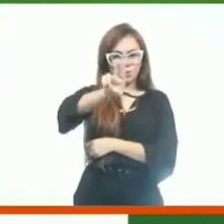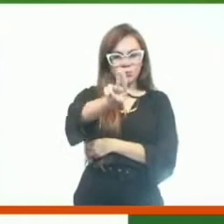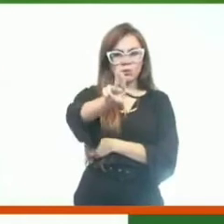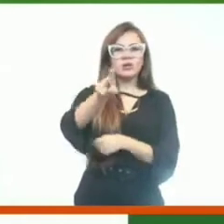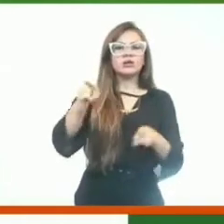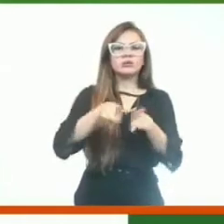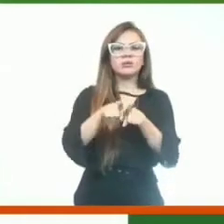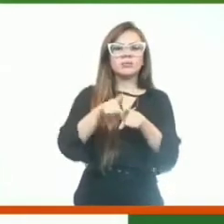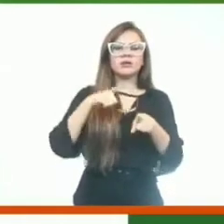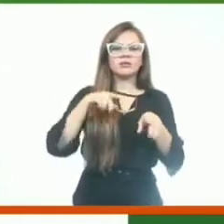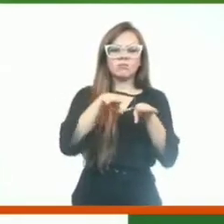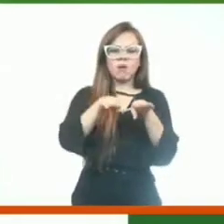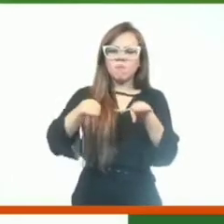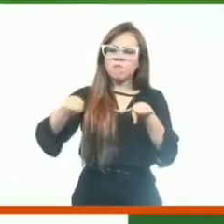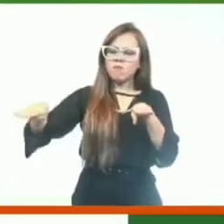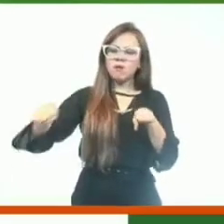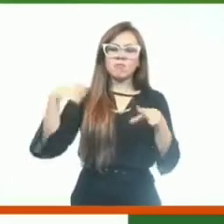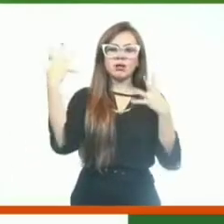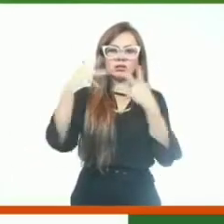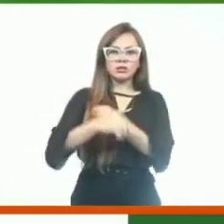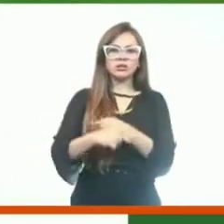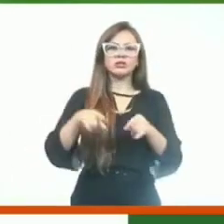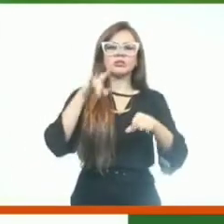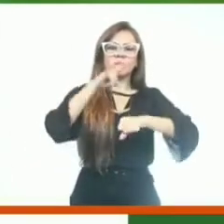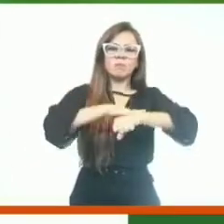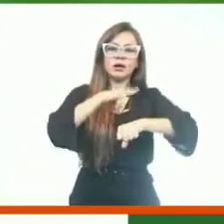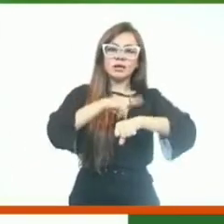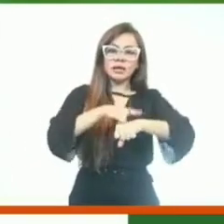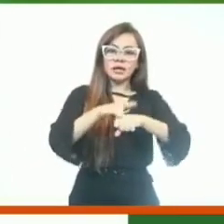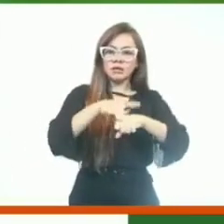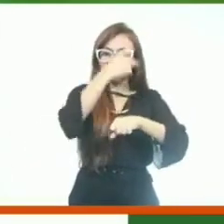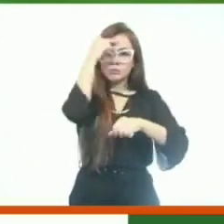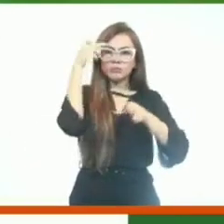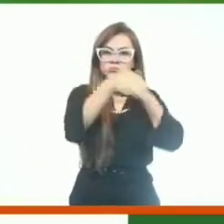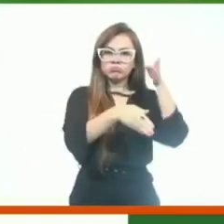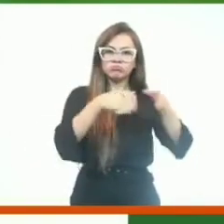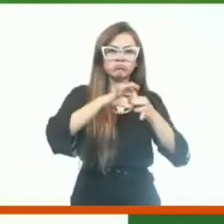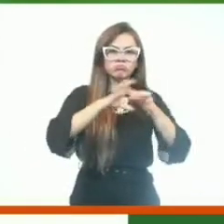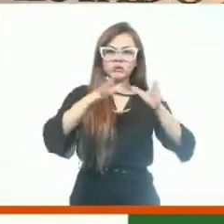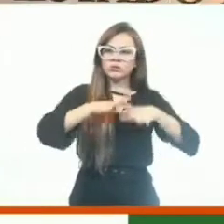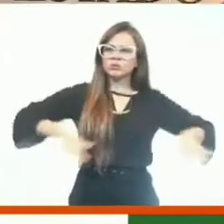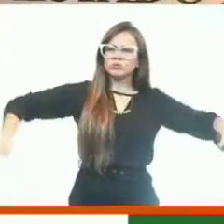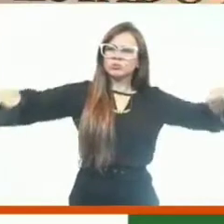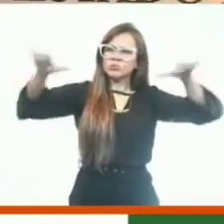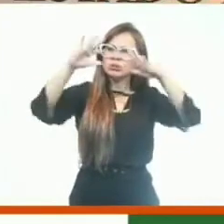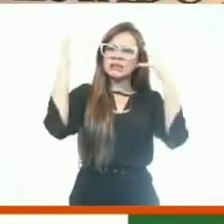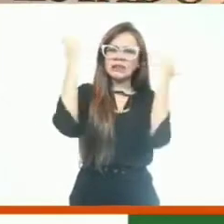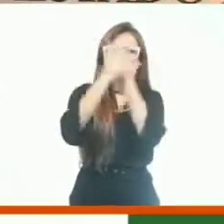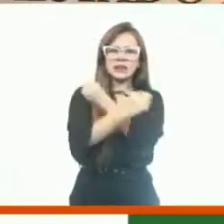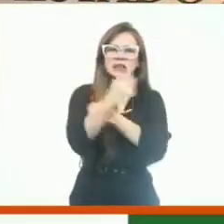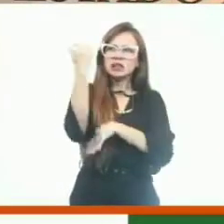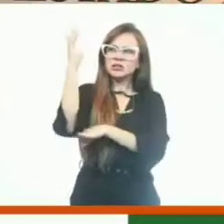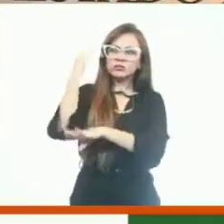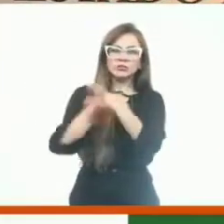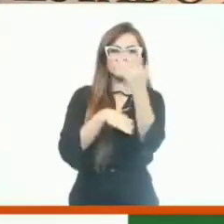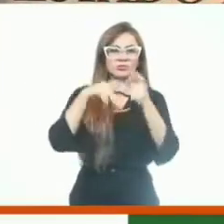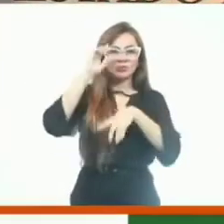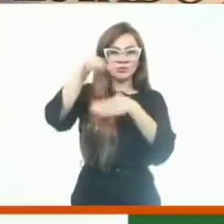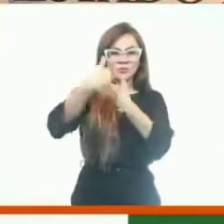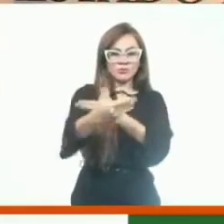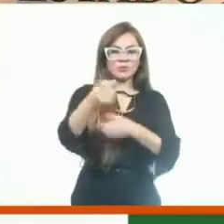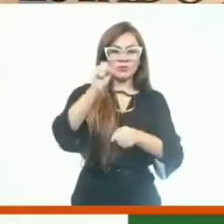enfim, estacionamento para veículos, banheiros públicos, uma área toda urbanizada e bonita, que daqui a pouco nós vamos mostrar